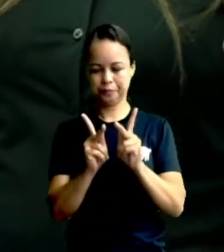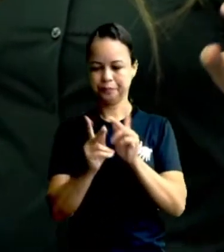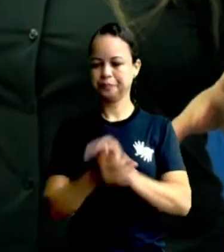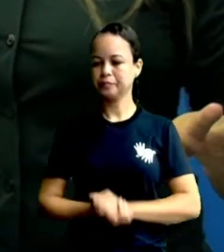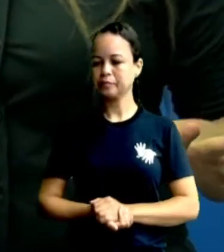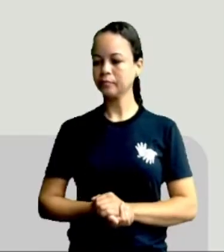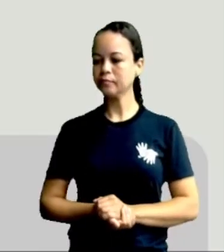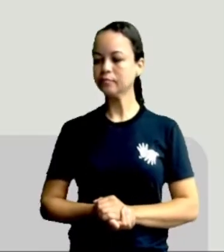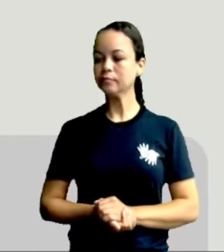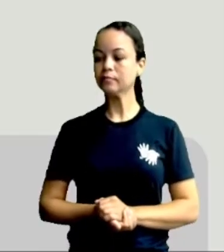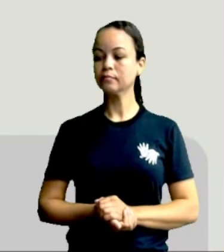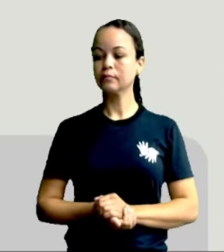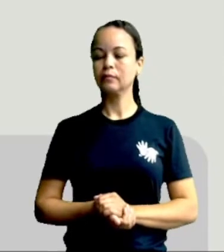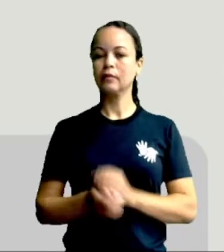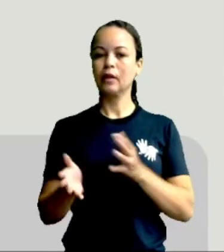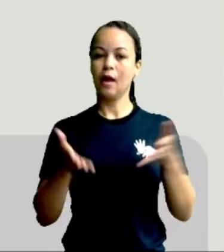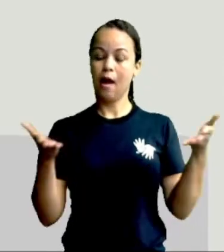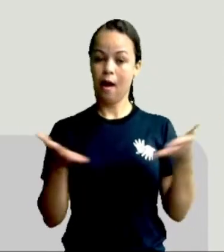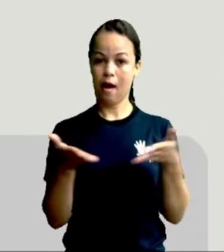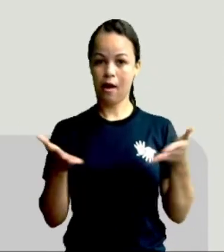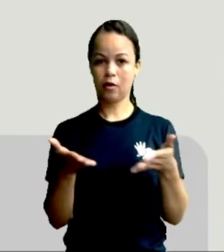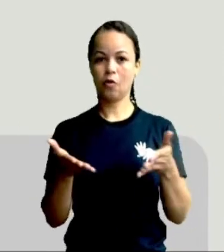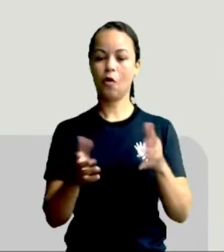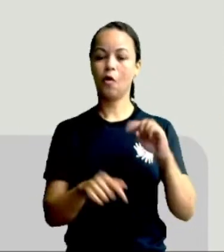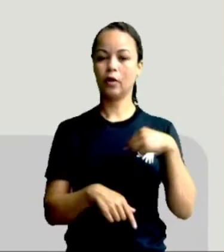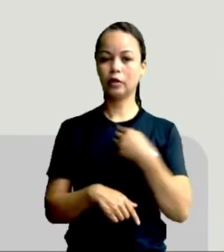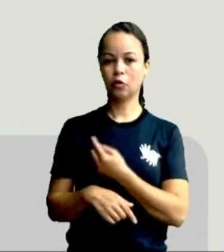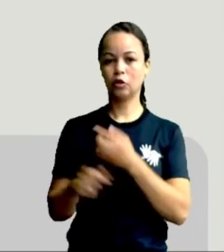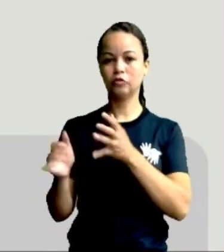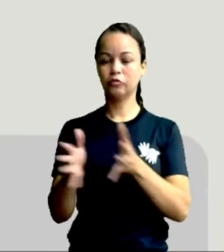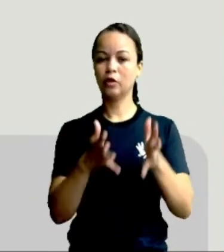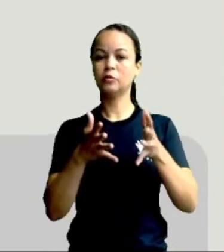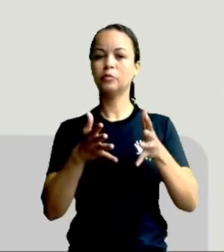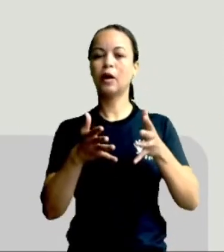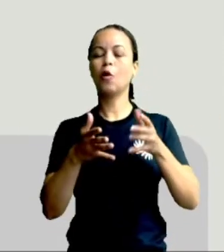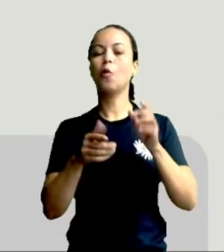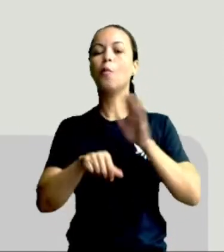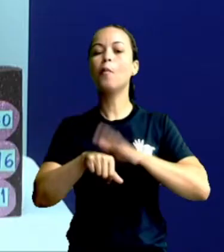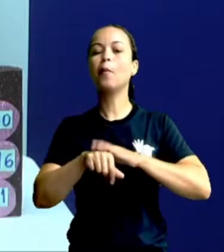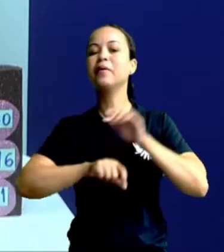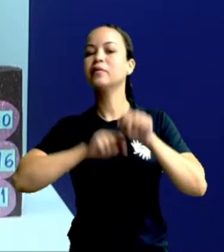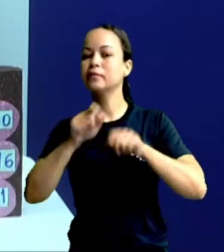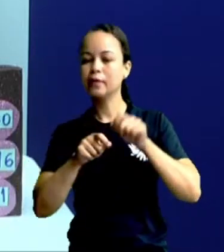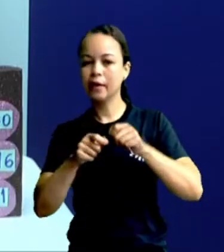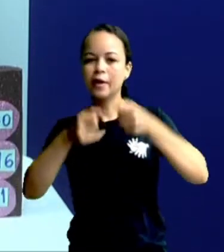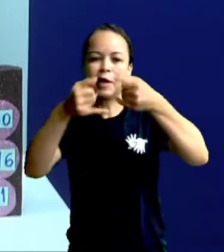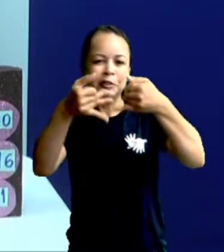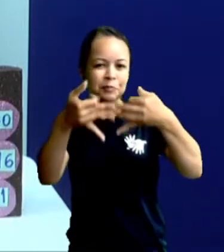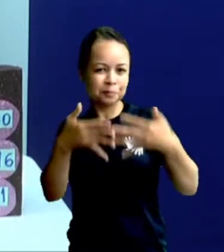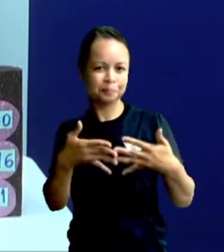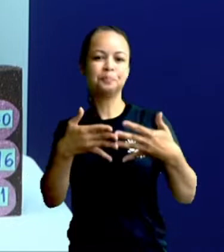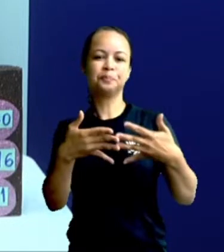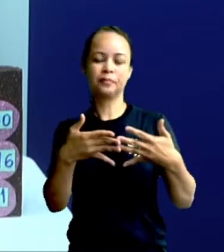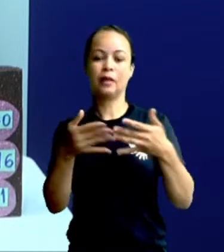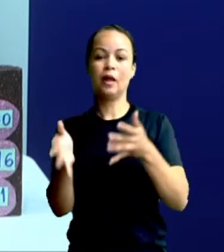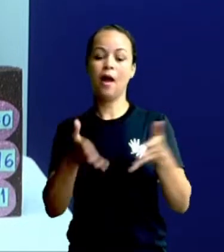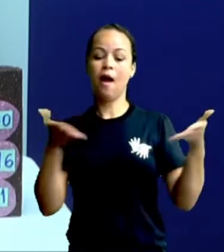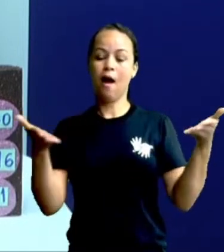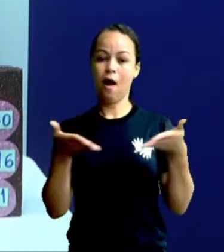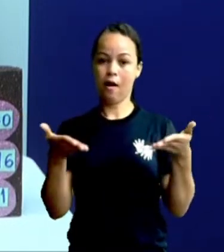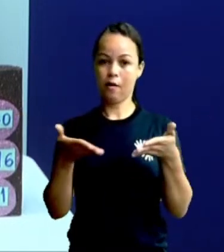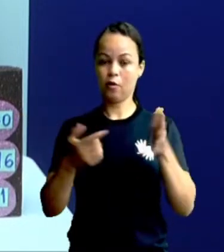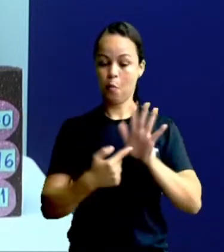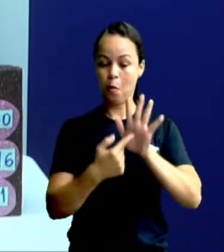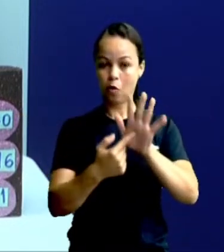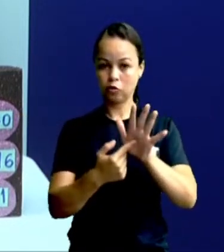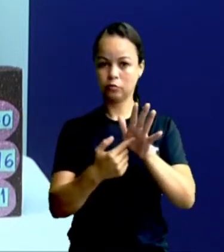Vamos lá! Agora, vamos para a hora da explicação. Aqui, eu trouxe